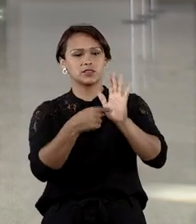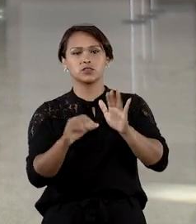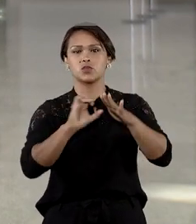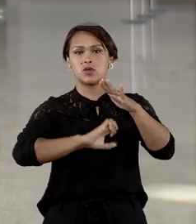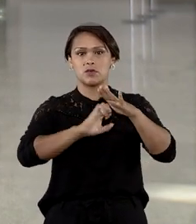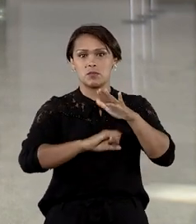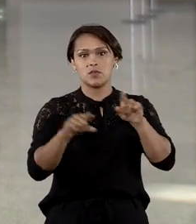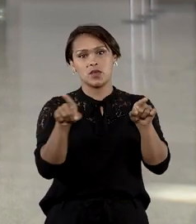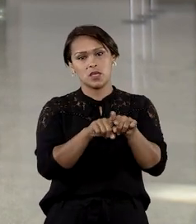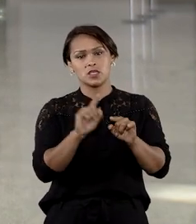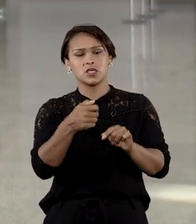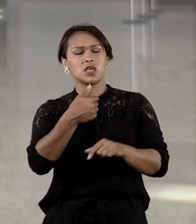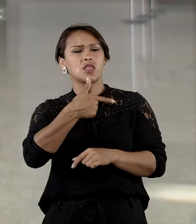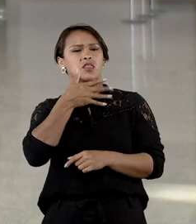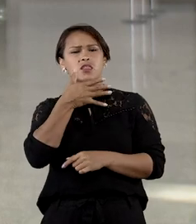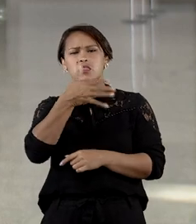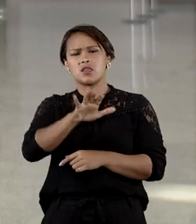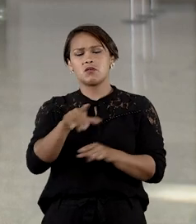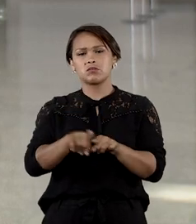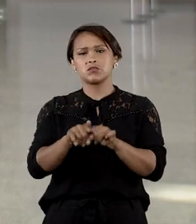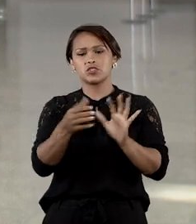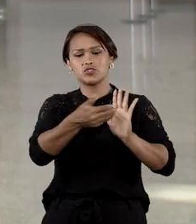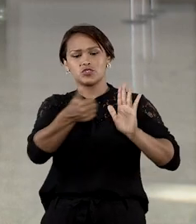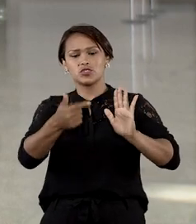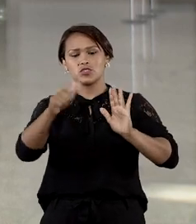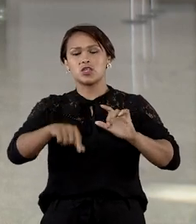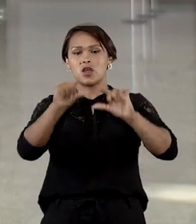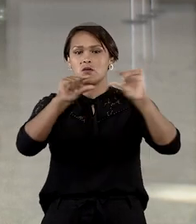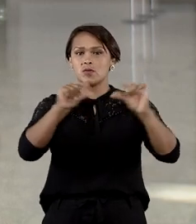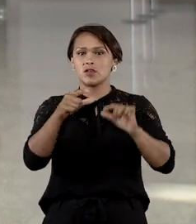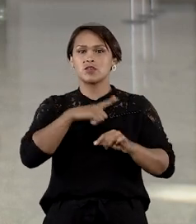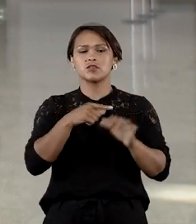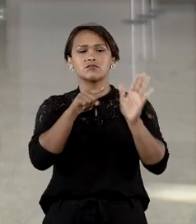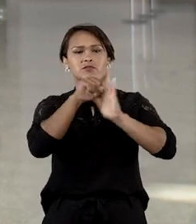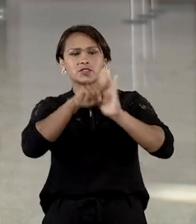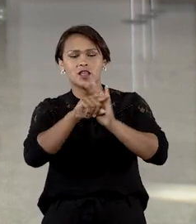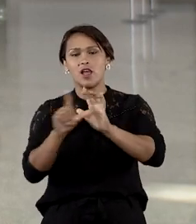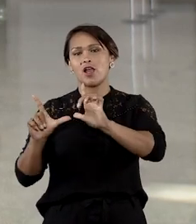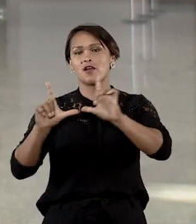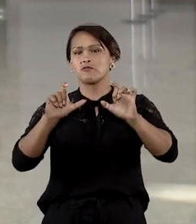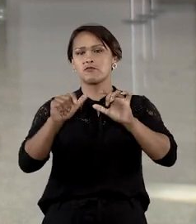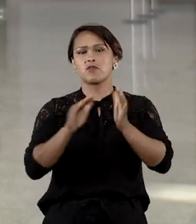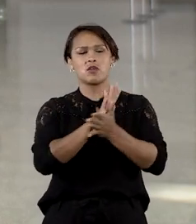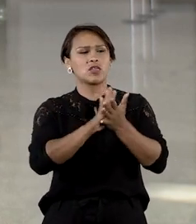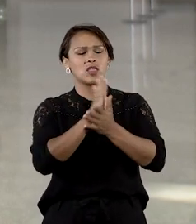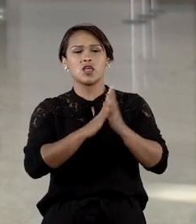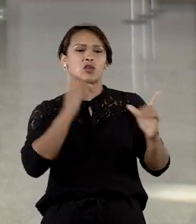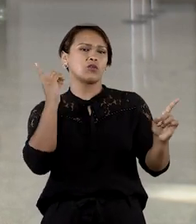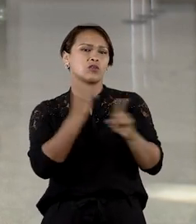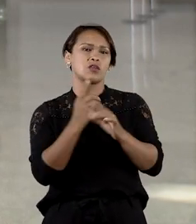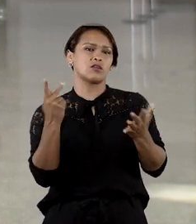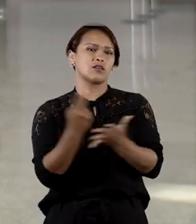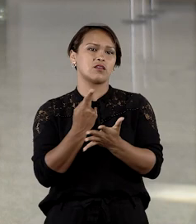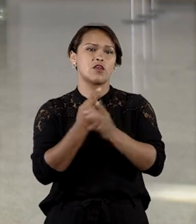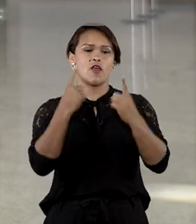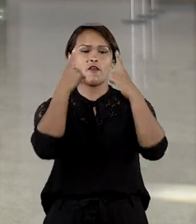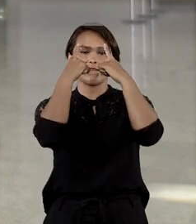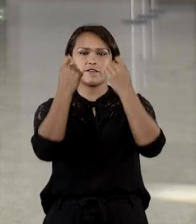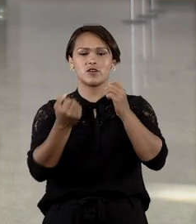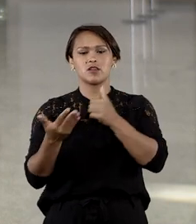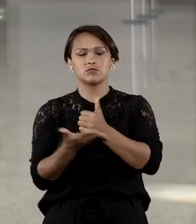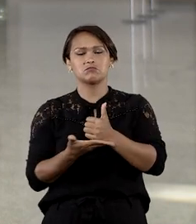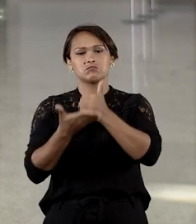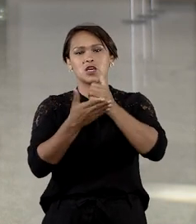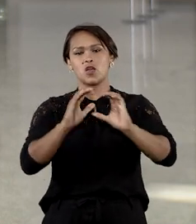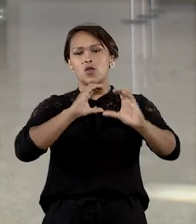empresa que, no entanto, se recusou a excluir a publicação sob o argumento de ter analisado a foto e não haver encontrado nada que violasse os